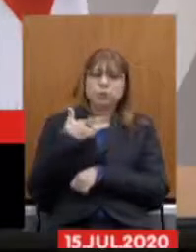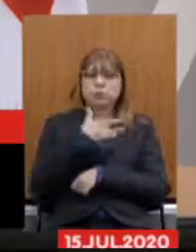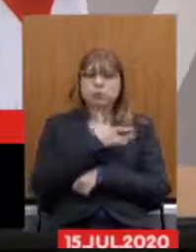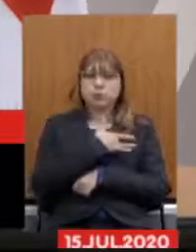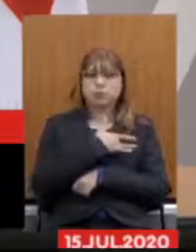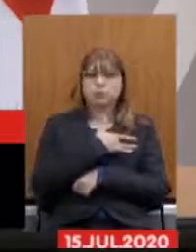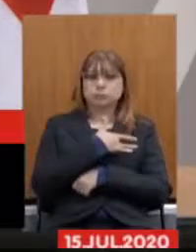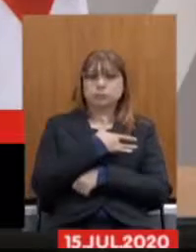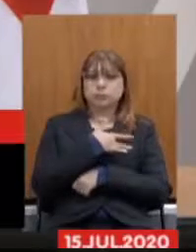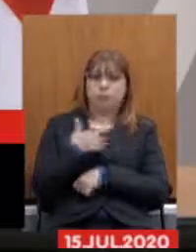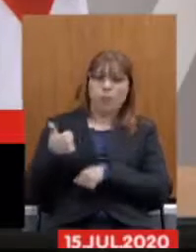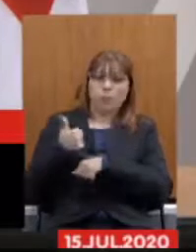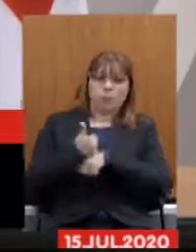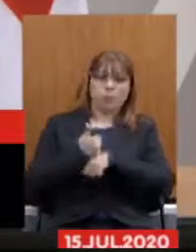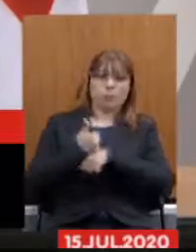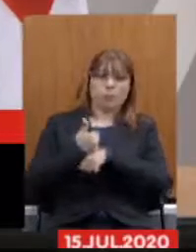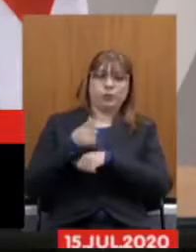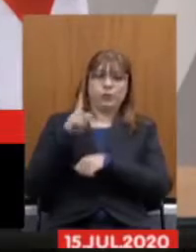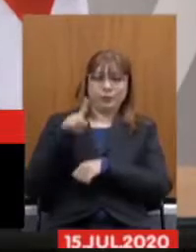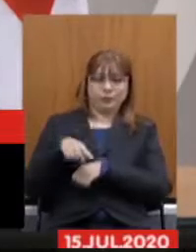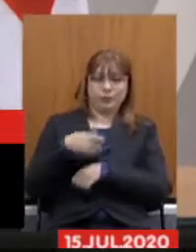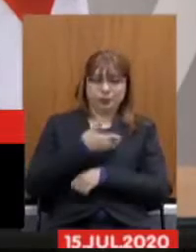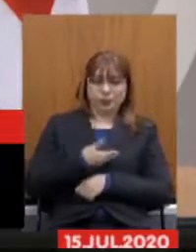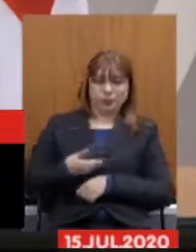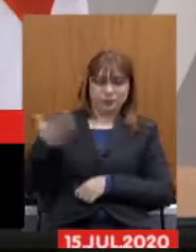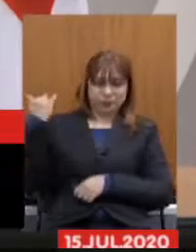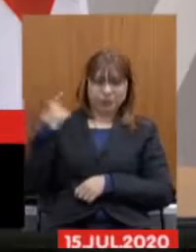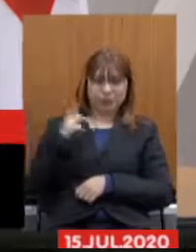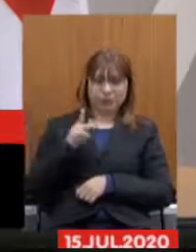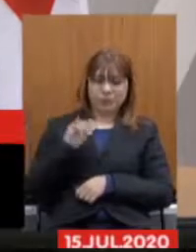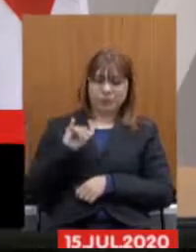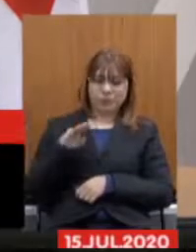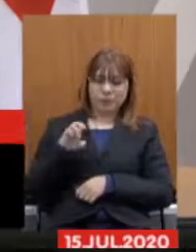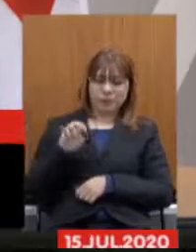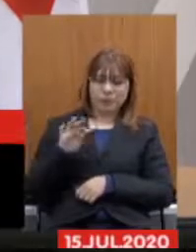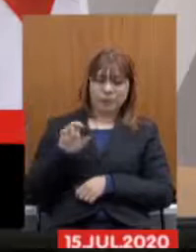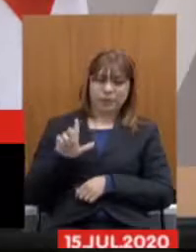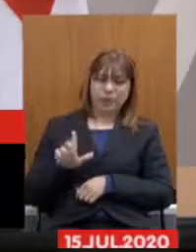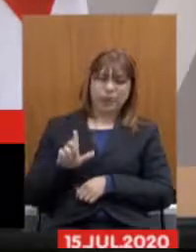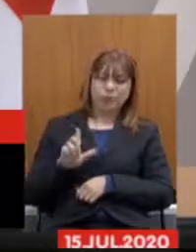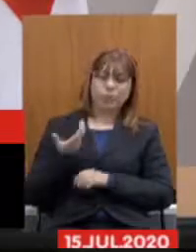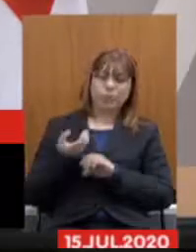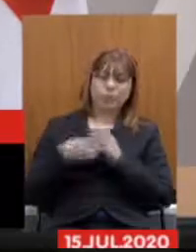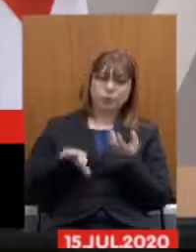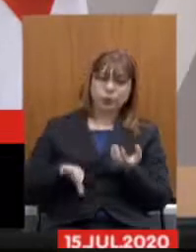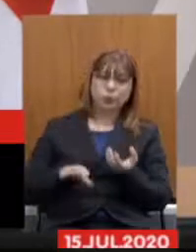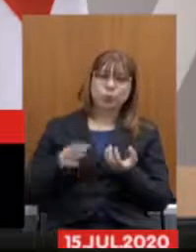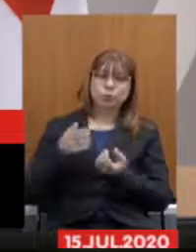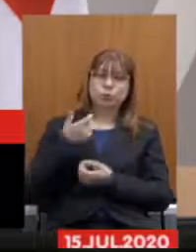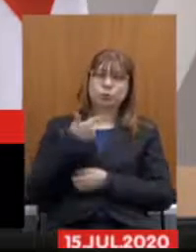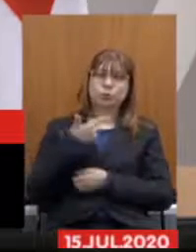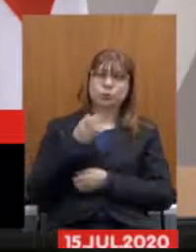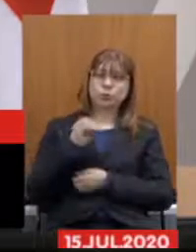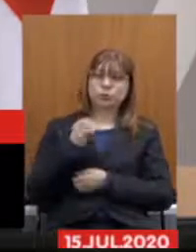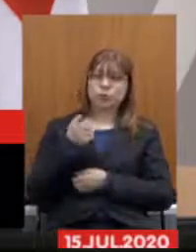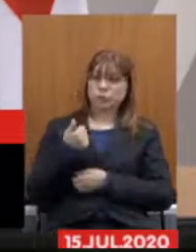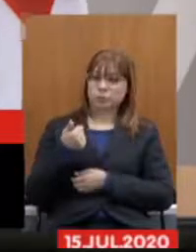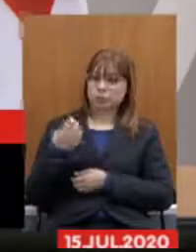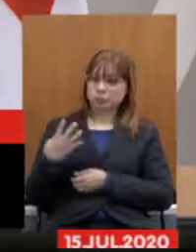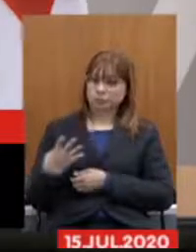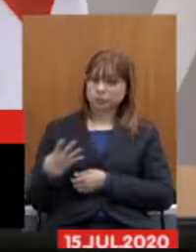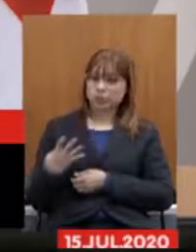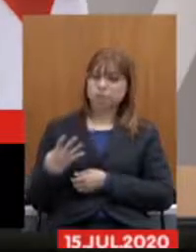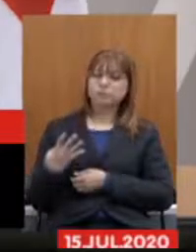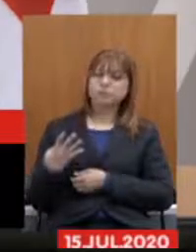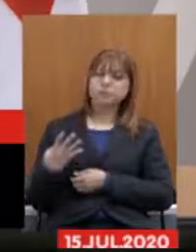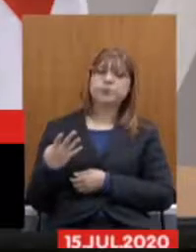nomeados no governo Pimentel após concursos em 2014 foram